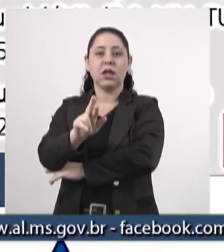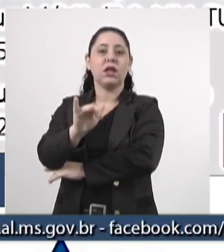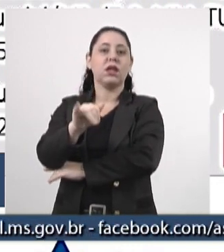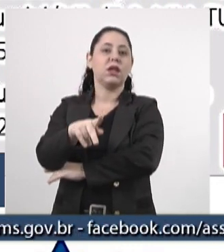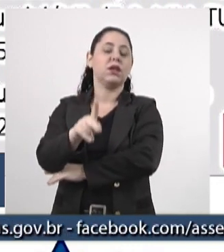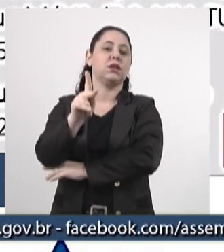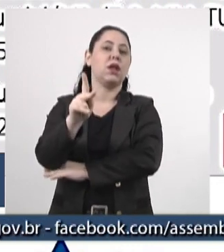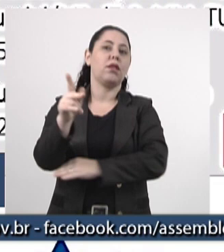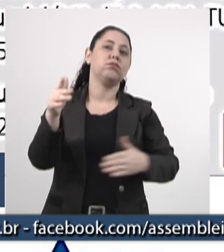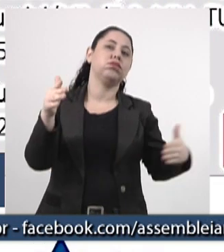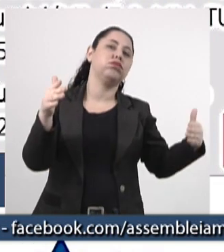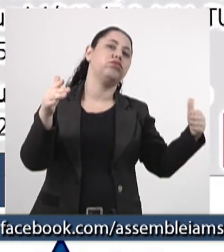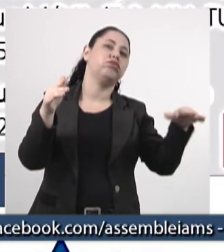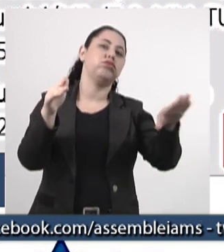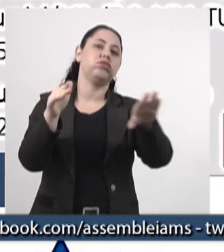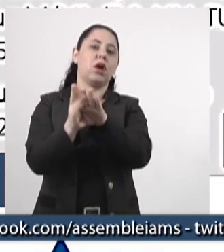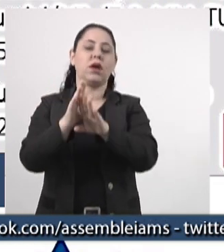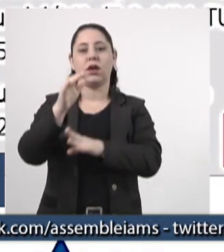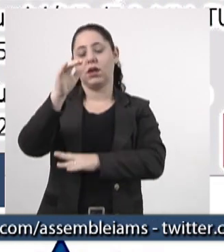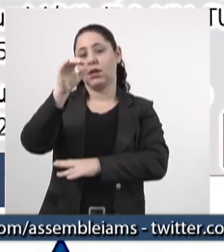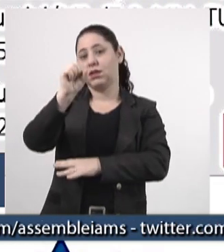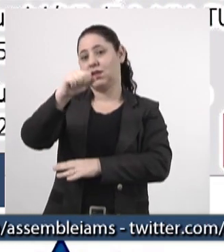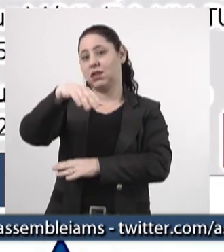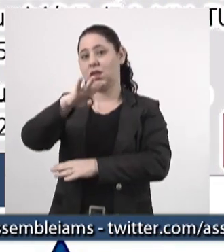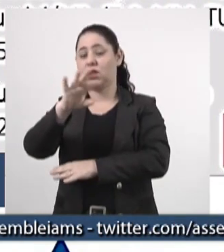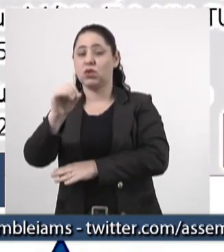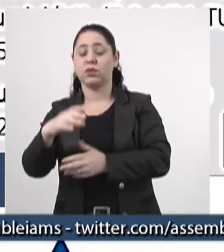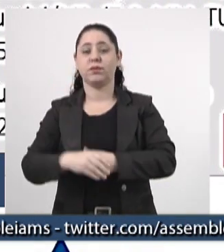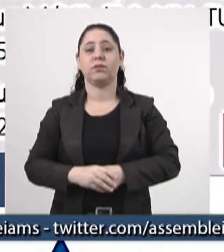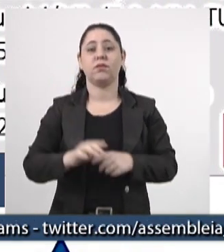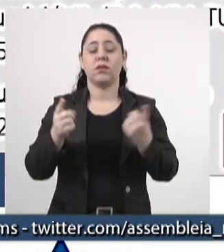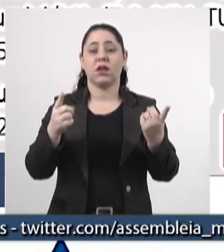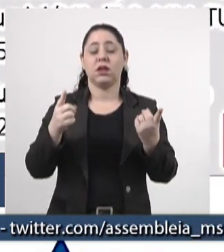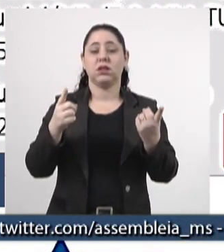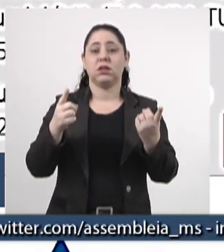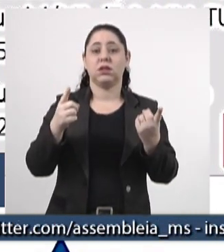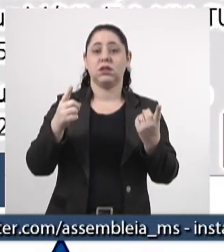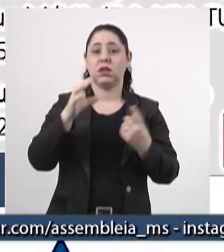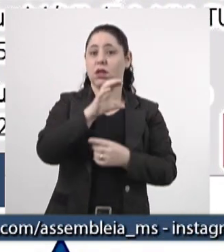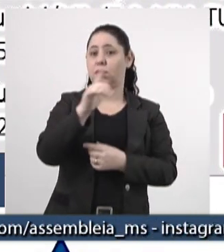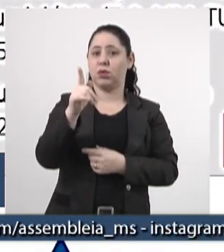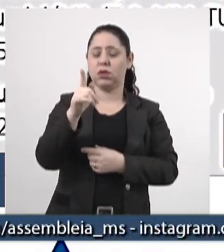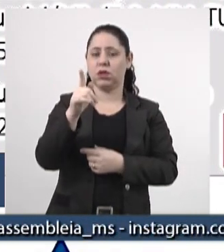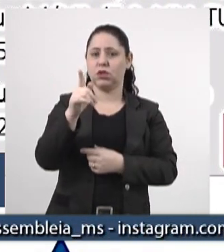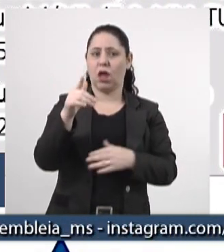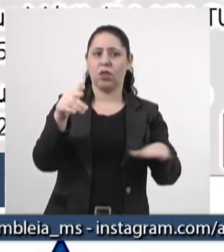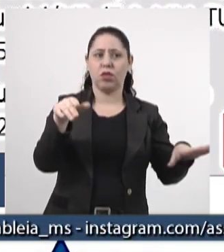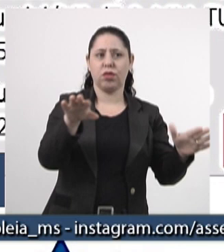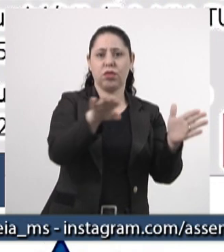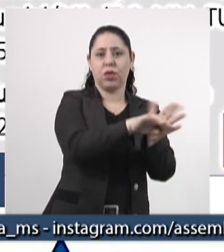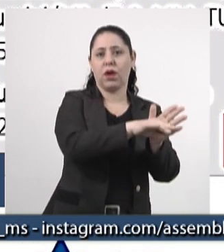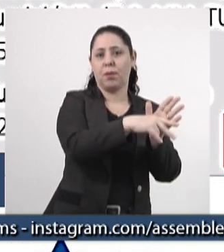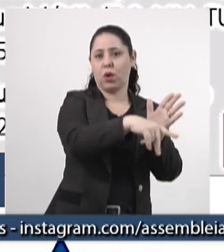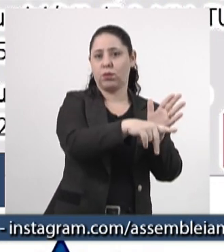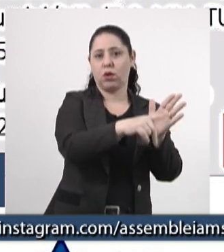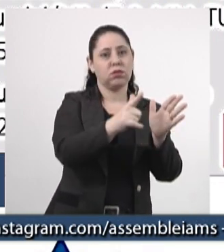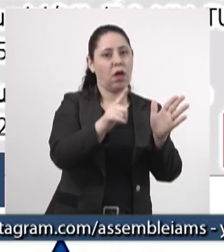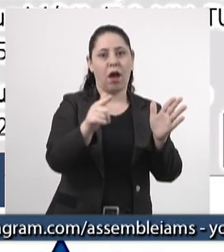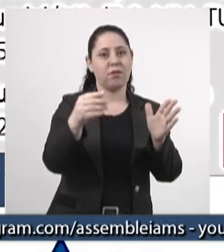chega até Santos. Mas esse ramal de Campo Grande até Ponta Porã não está colocado hoje na licitação.